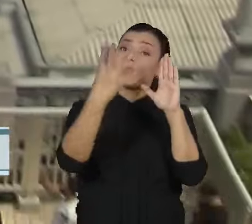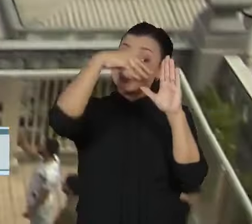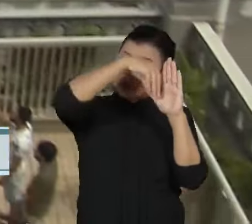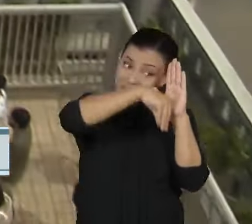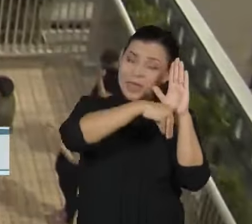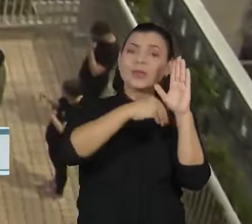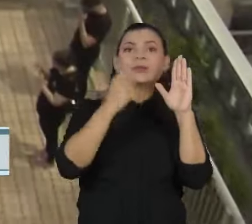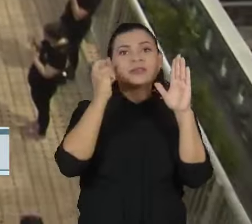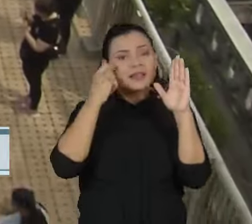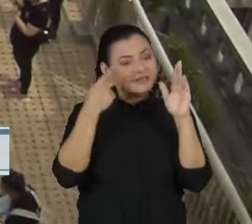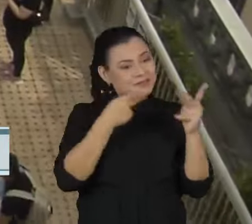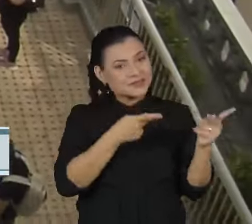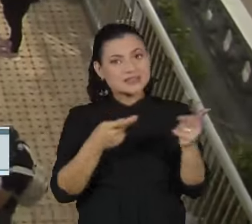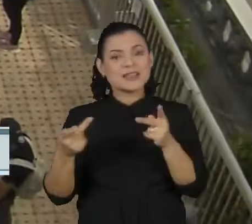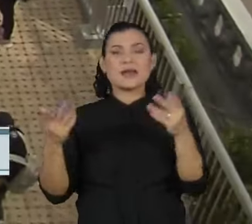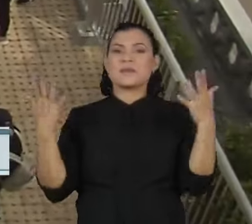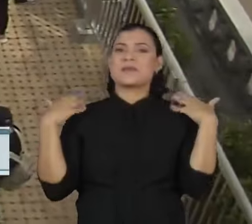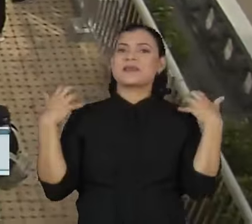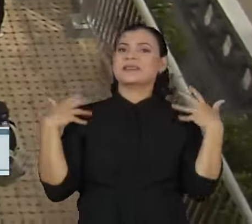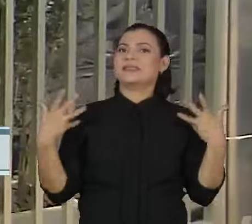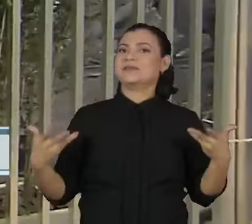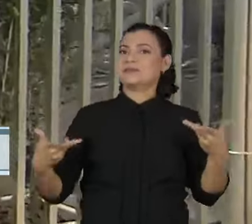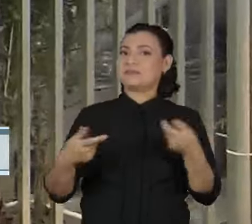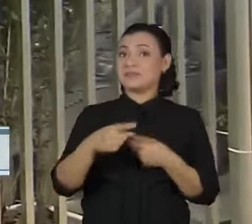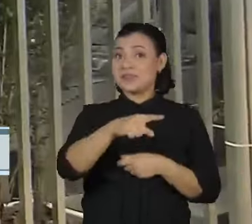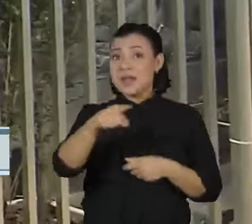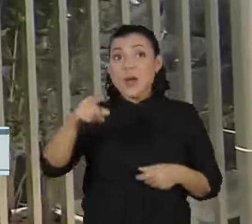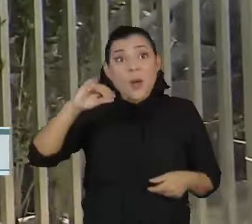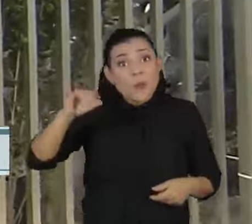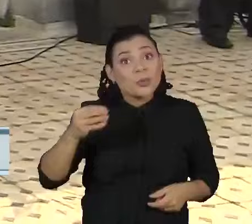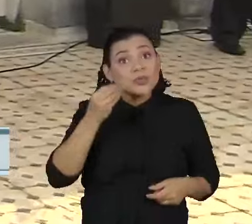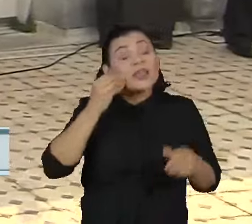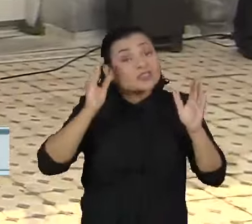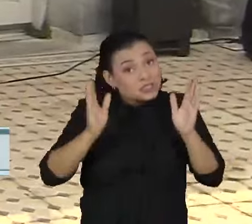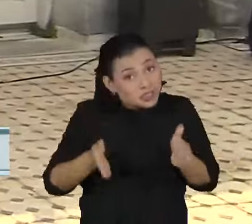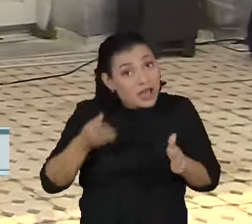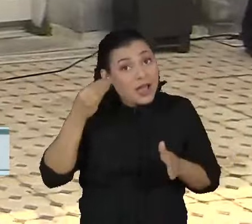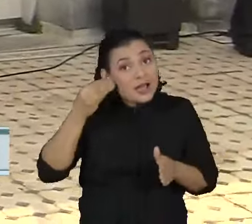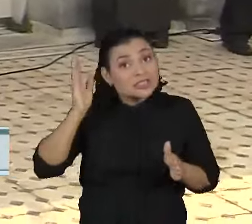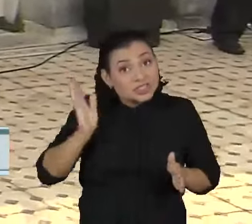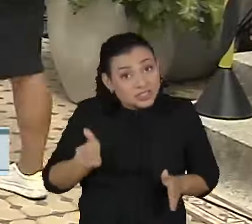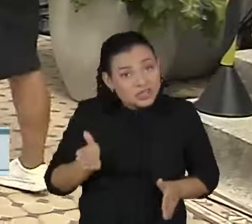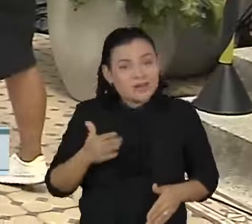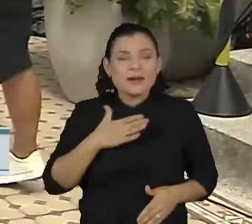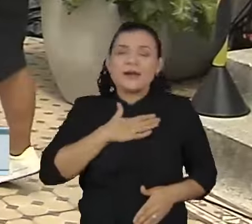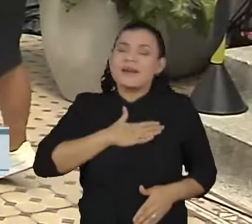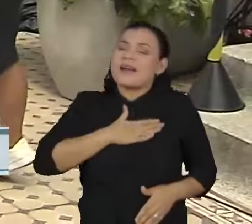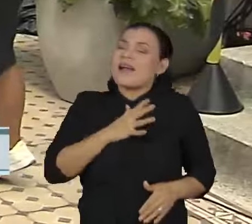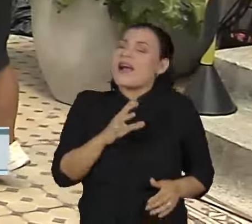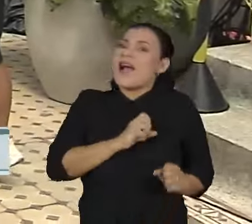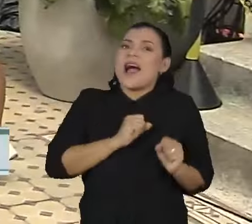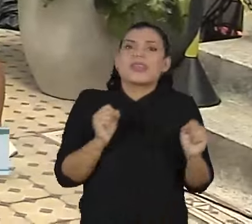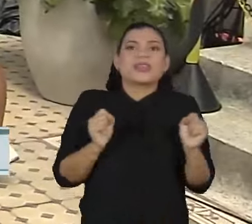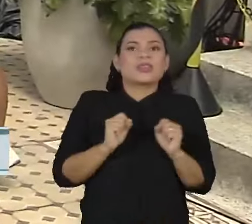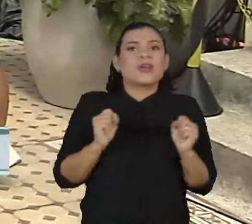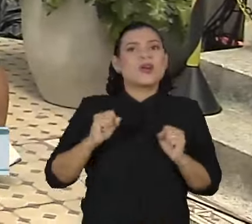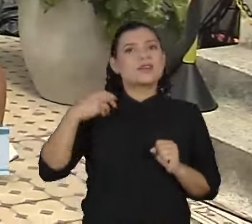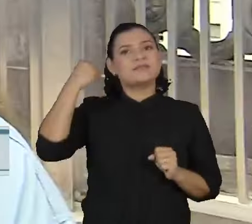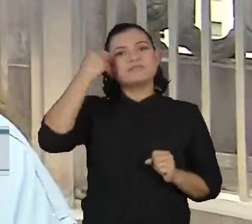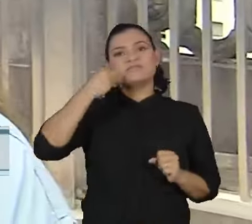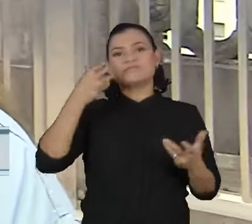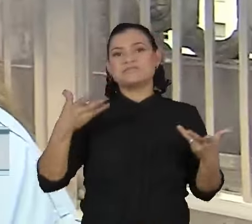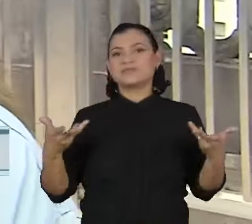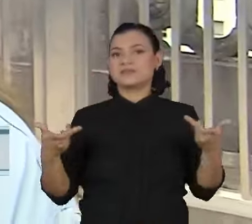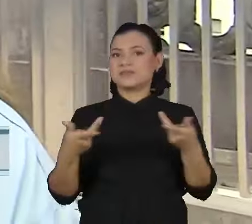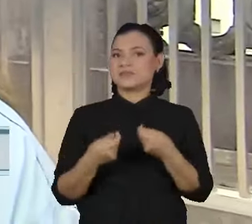E o passeio faz sucesso. Quem já teve a oportunidade de fazer o tour gostou e aprovou a experiência.